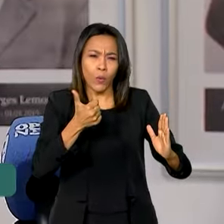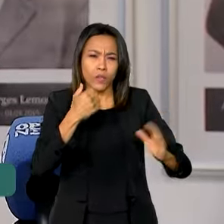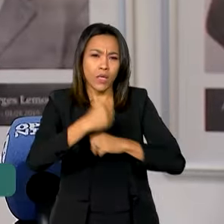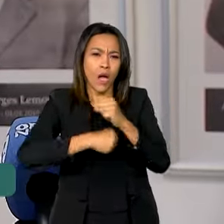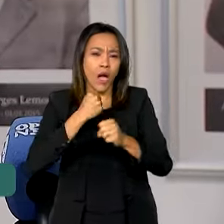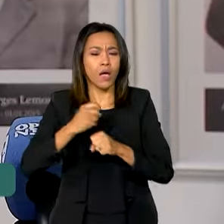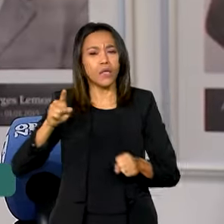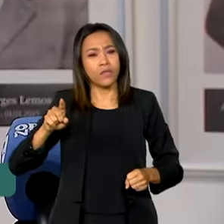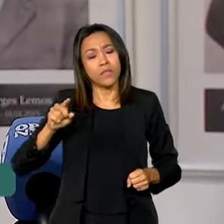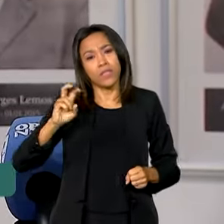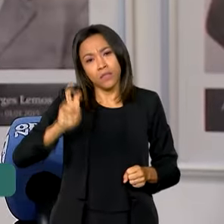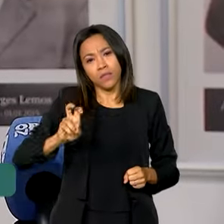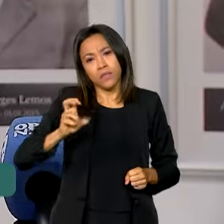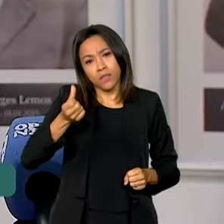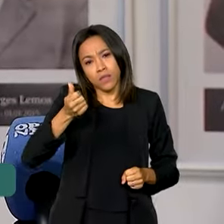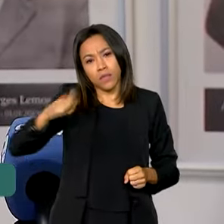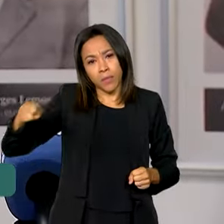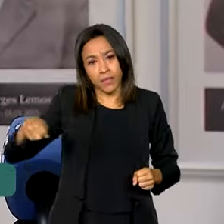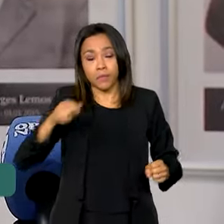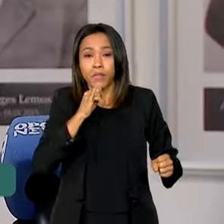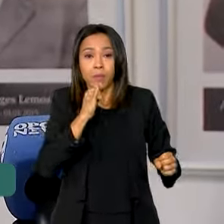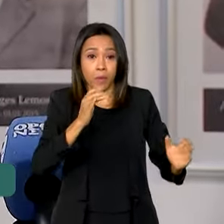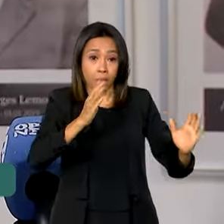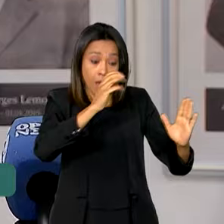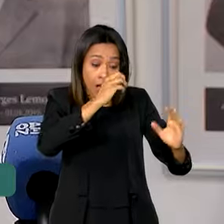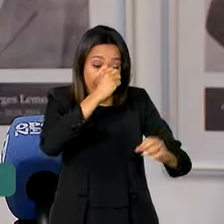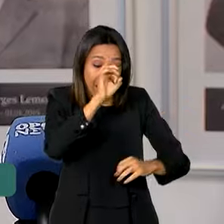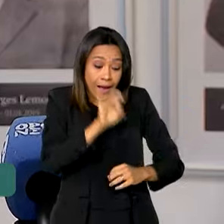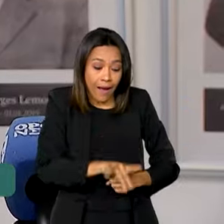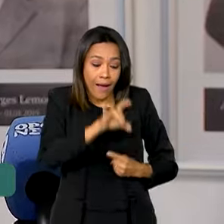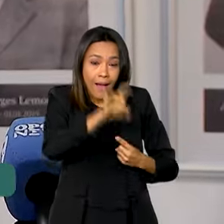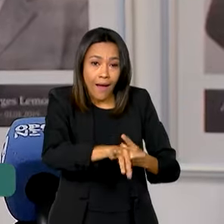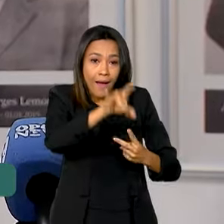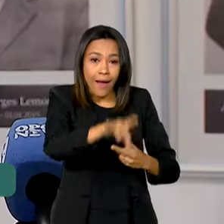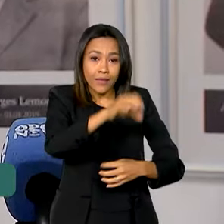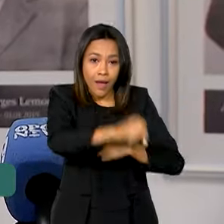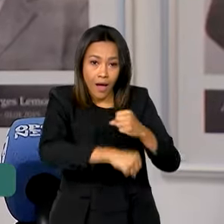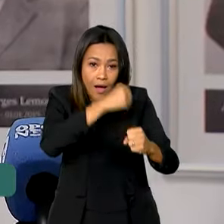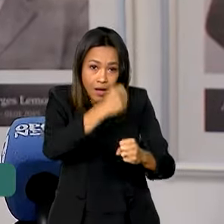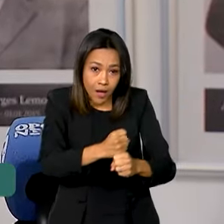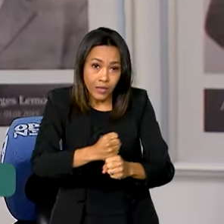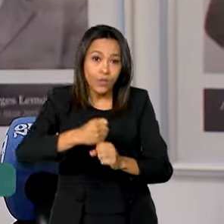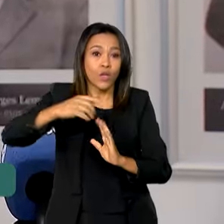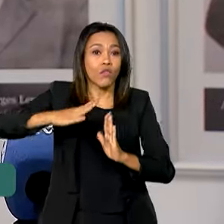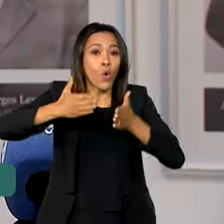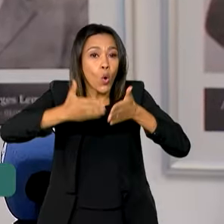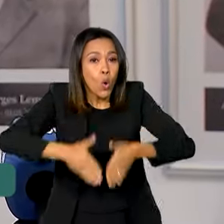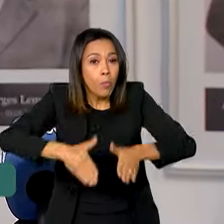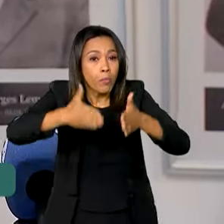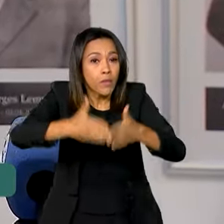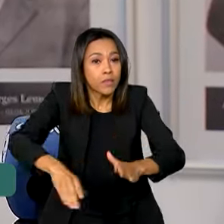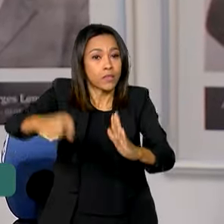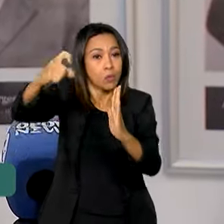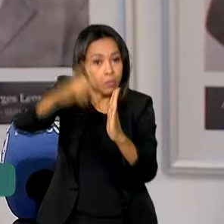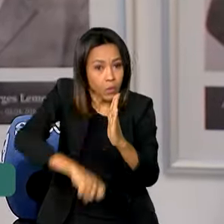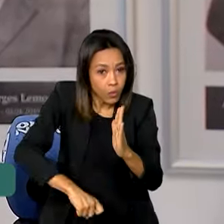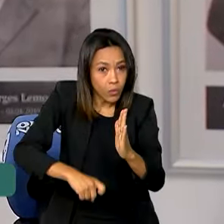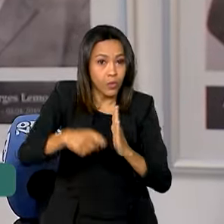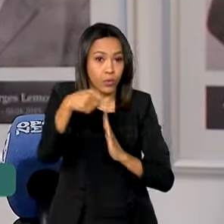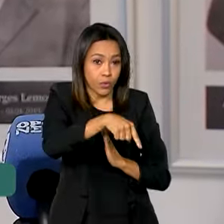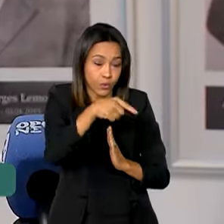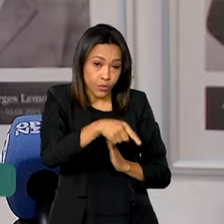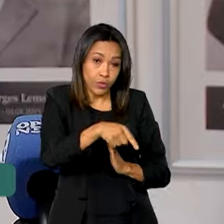depreciação? Eu vou abatendo, ano a ano, o imposto de renda de pessoa jurídica e a